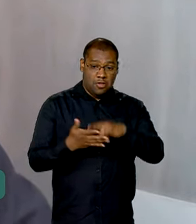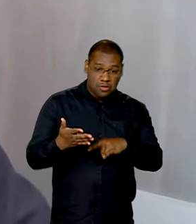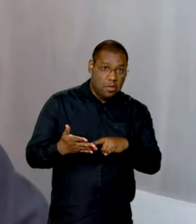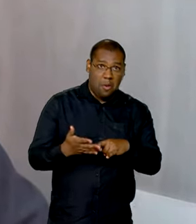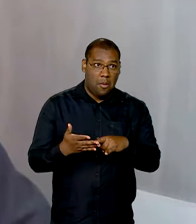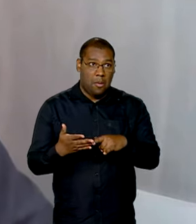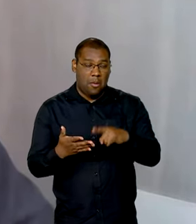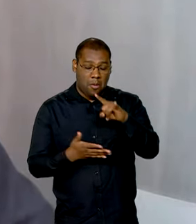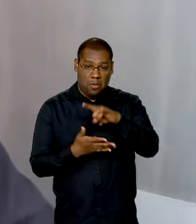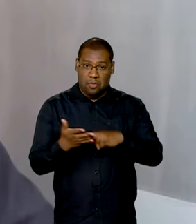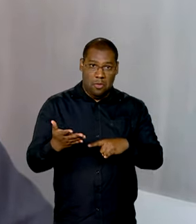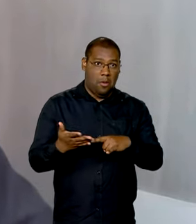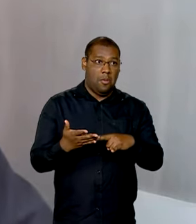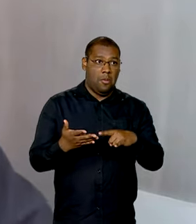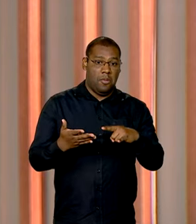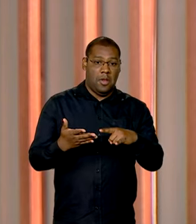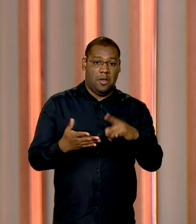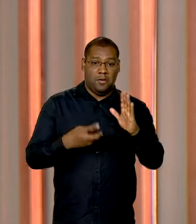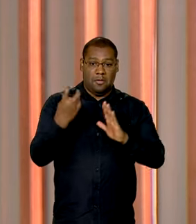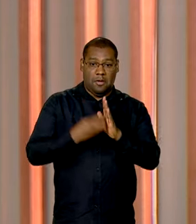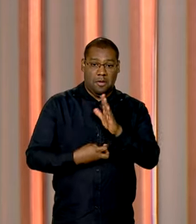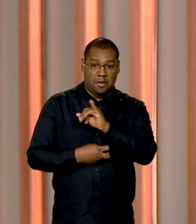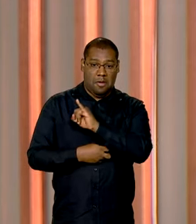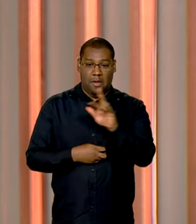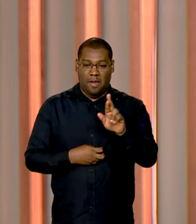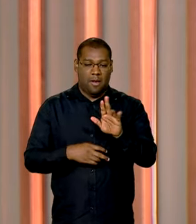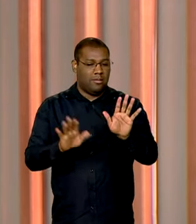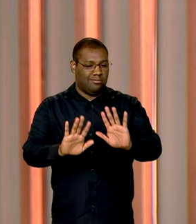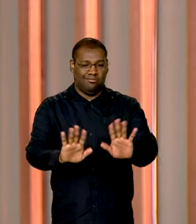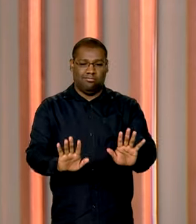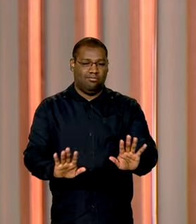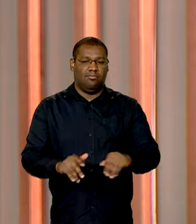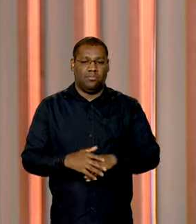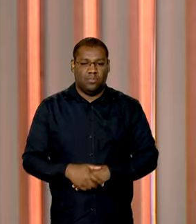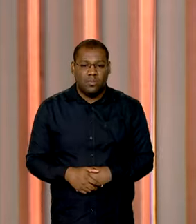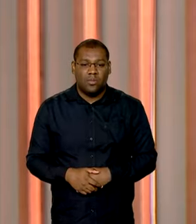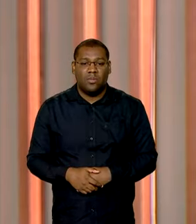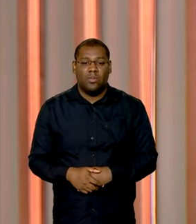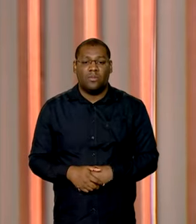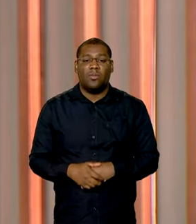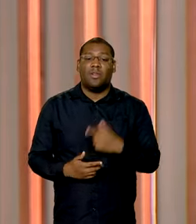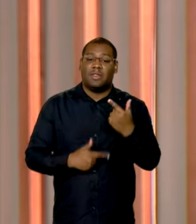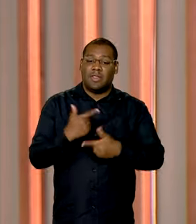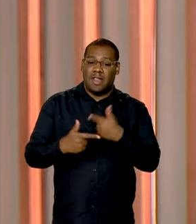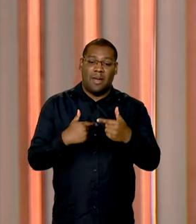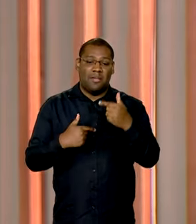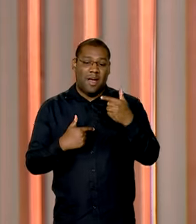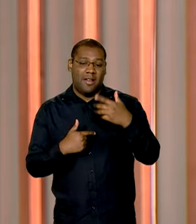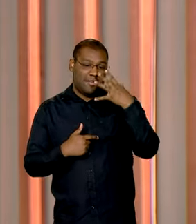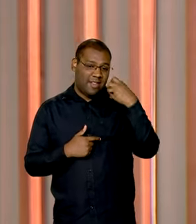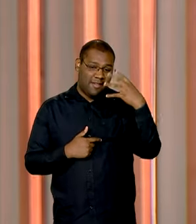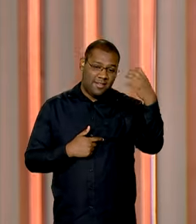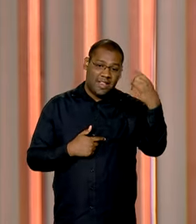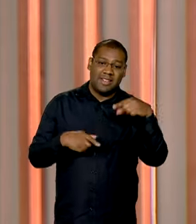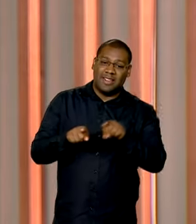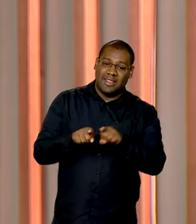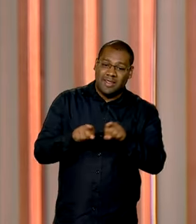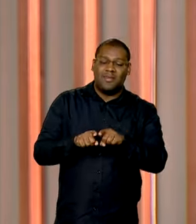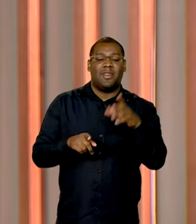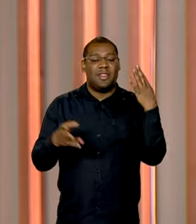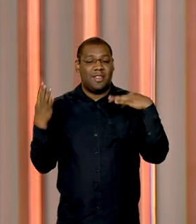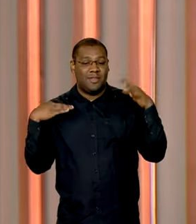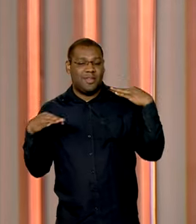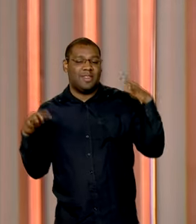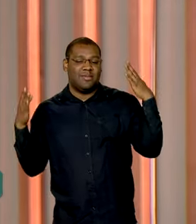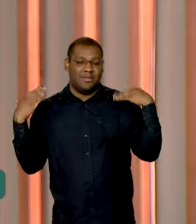rápida. Nada disso é oficial. Conciliar uma viagem de trabalho com lazer está em alta. Foi